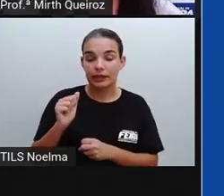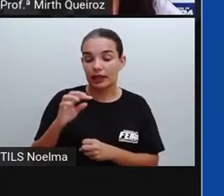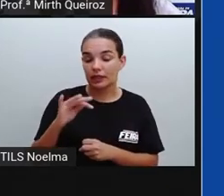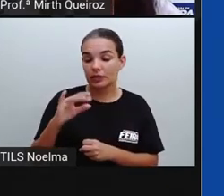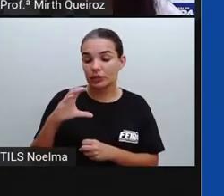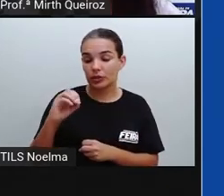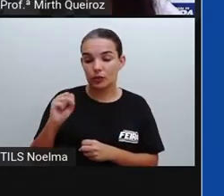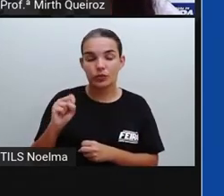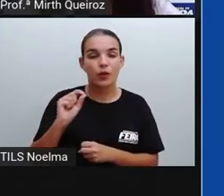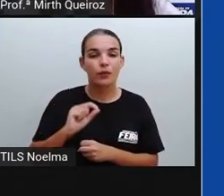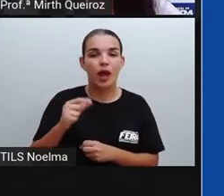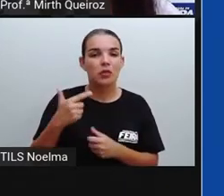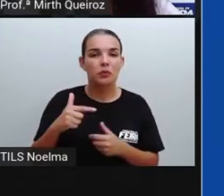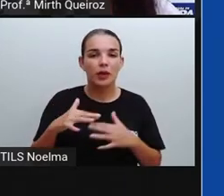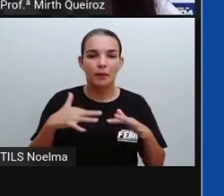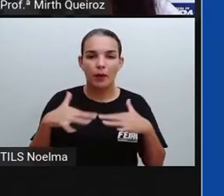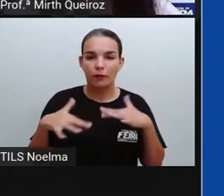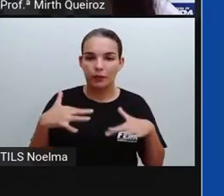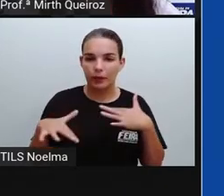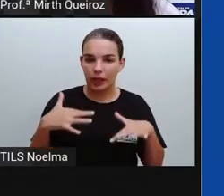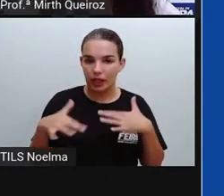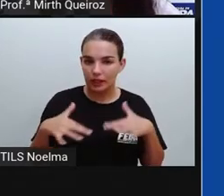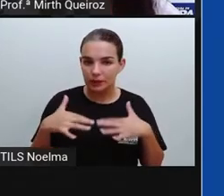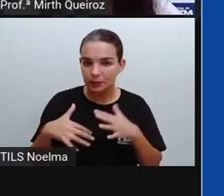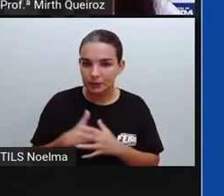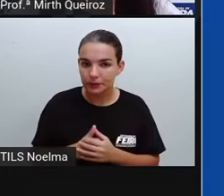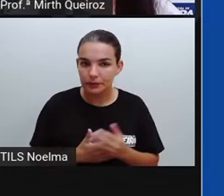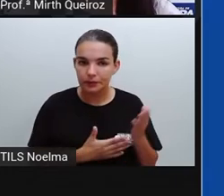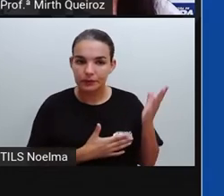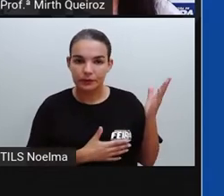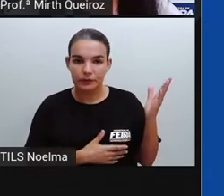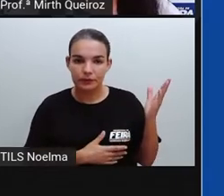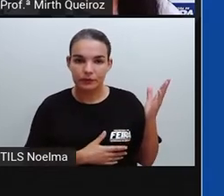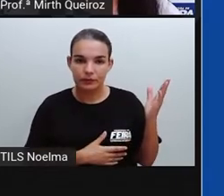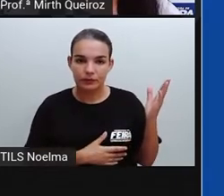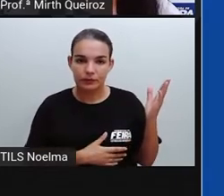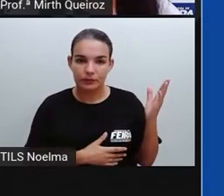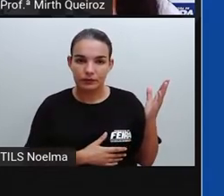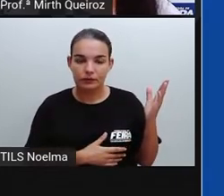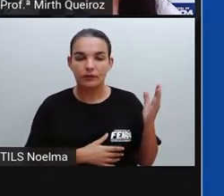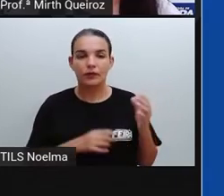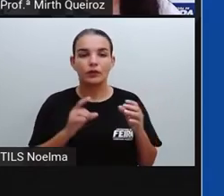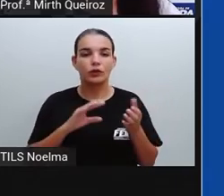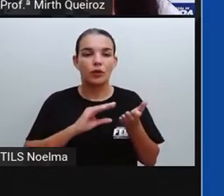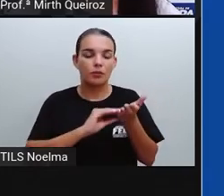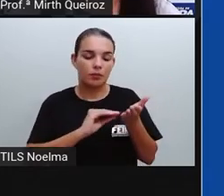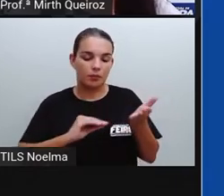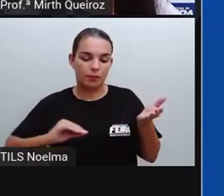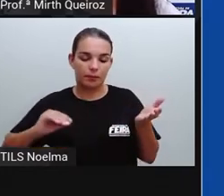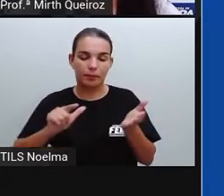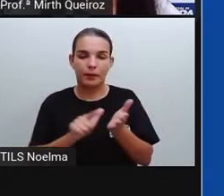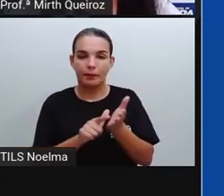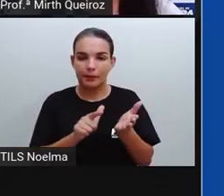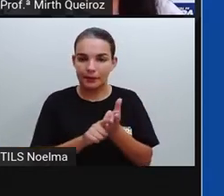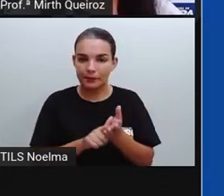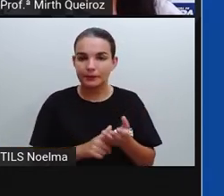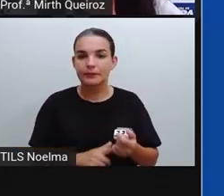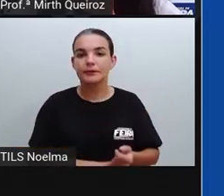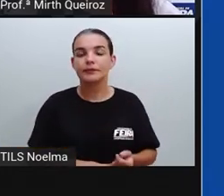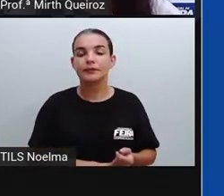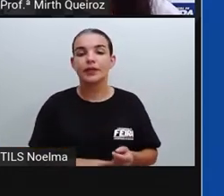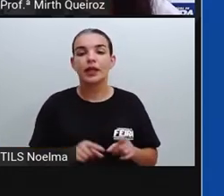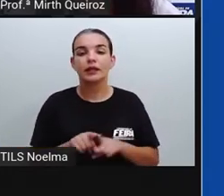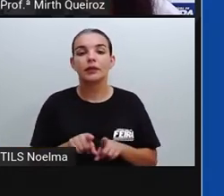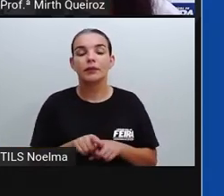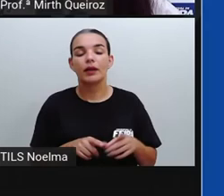que não há nenhum tipo de movimento, que é o que acontece, por exemplo, nos infográficos impressos, né? Em jornais, revistas. E nós